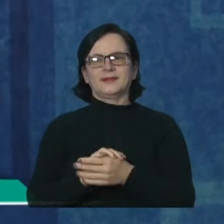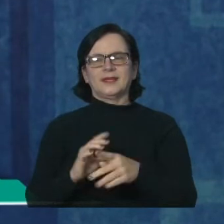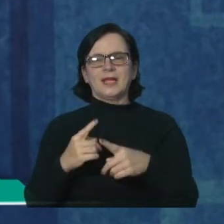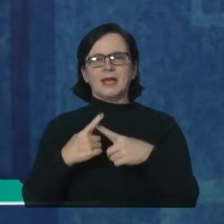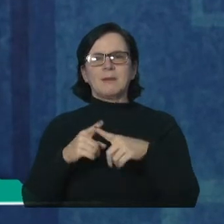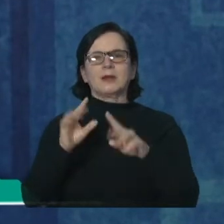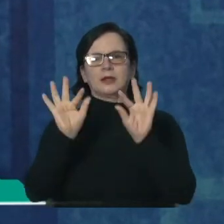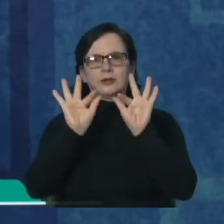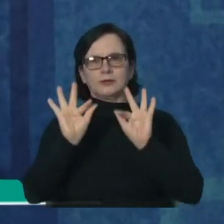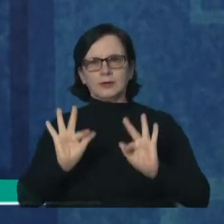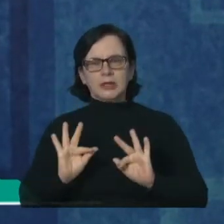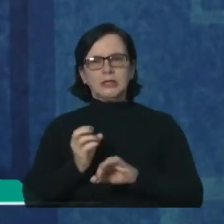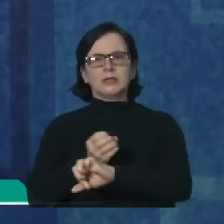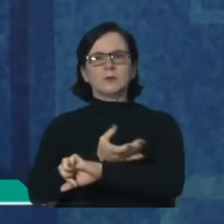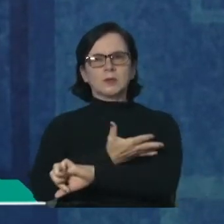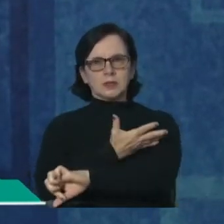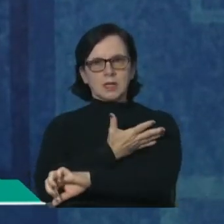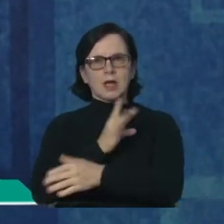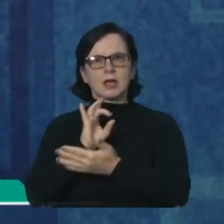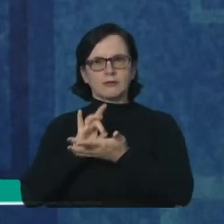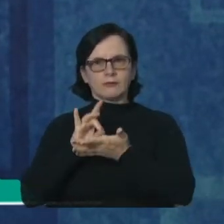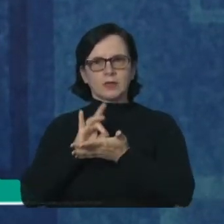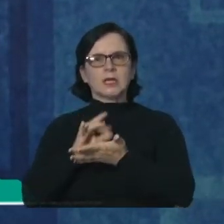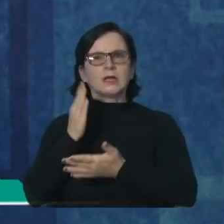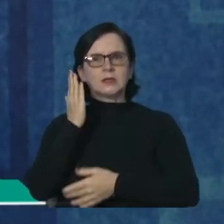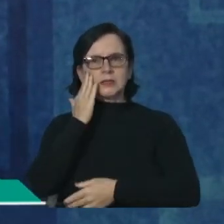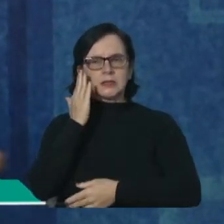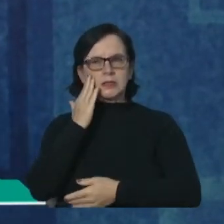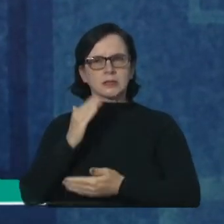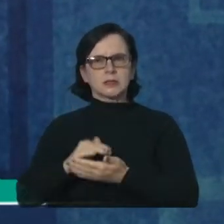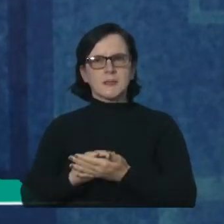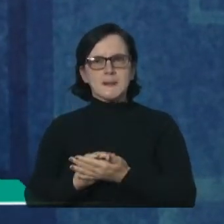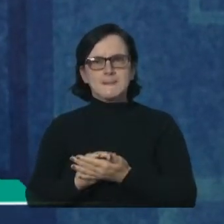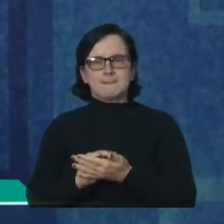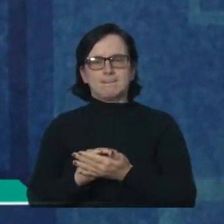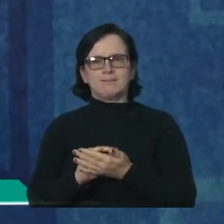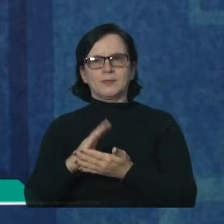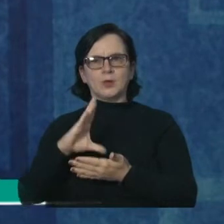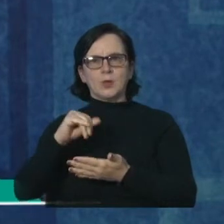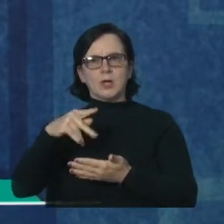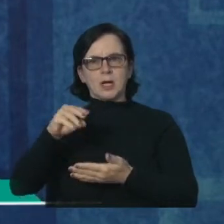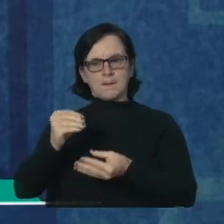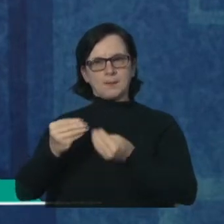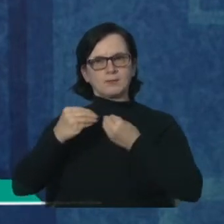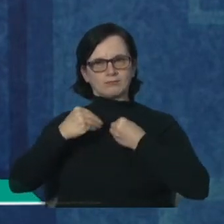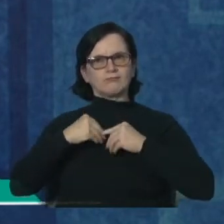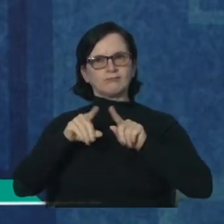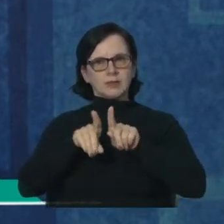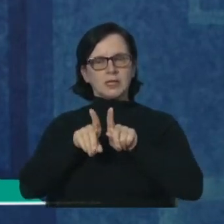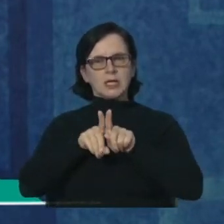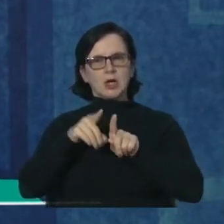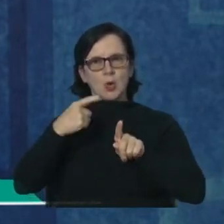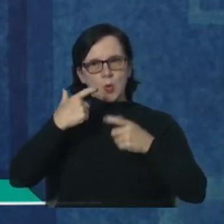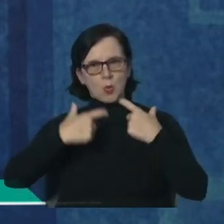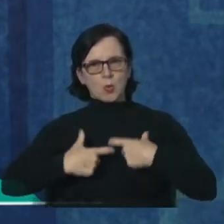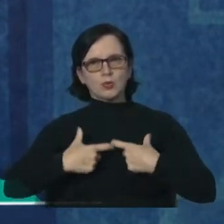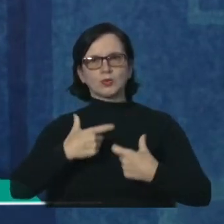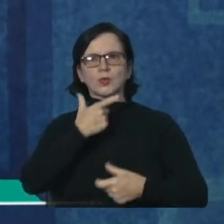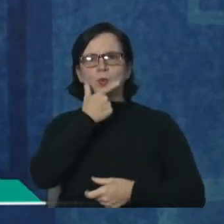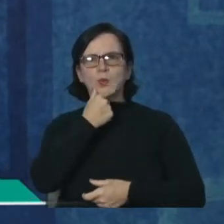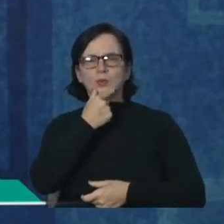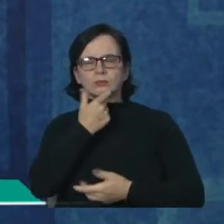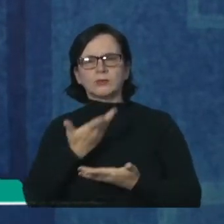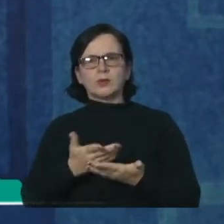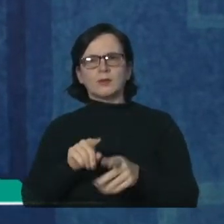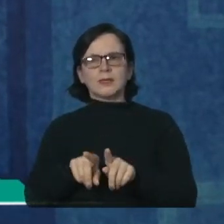eu fico muito feliz, fico emocionado sim, porque eu sei da plenitude do que o Campo me proporcionou, o homem que eu sou hoje. tenho sempre